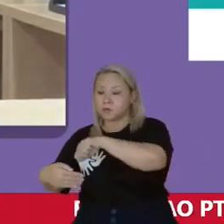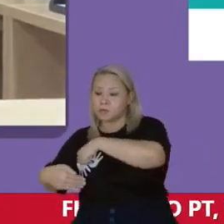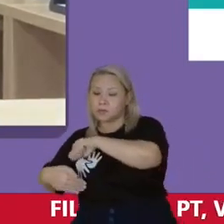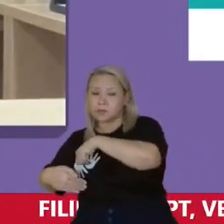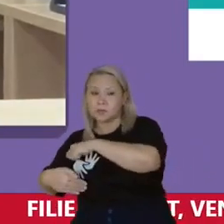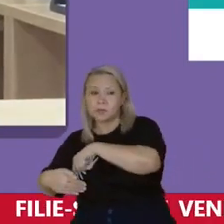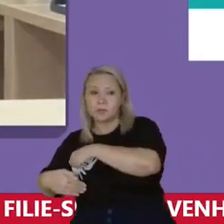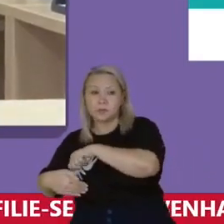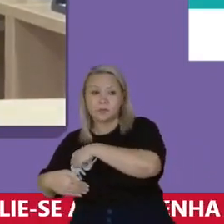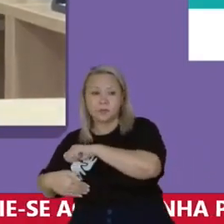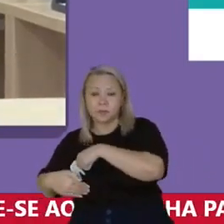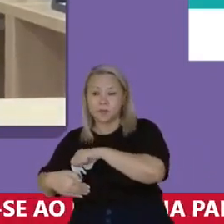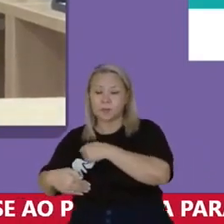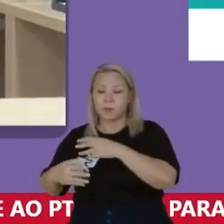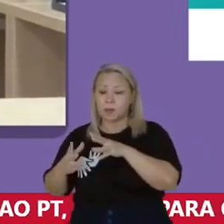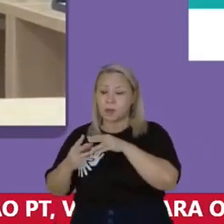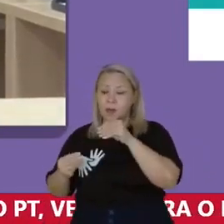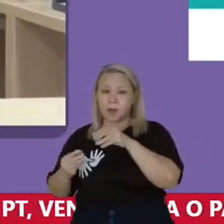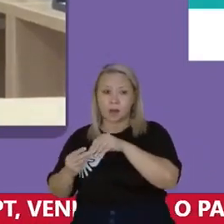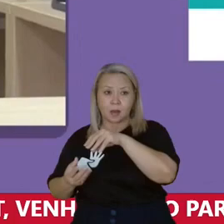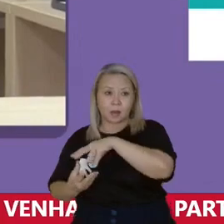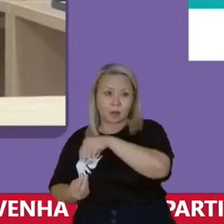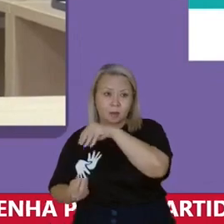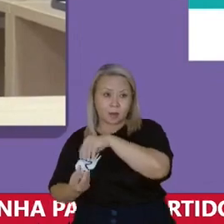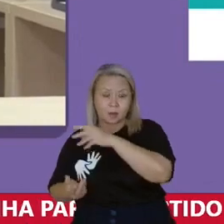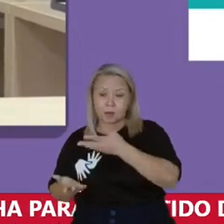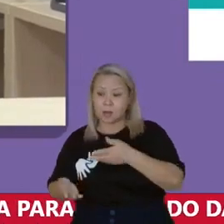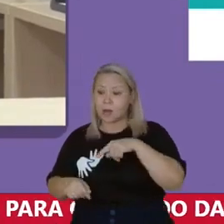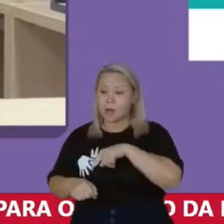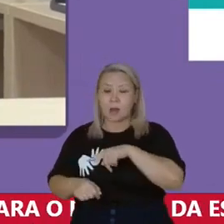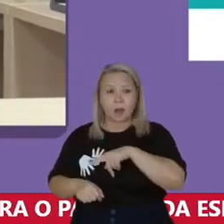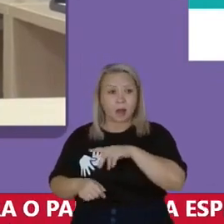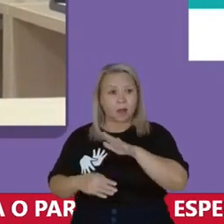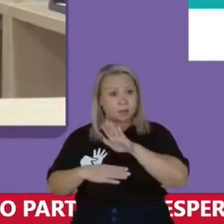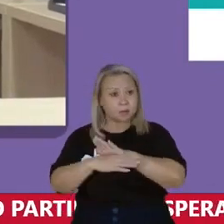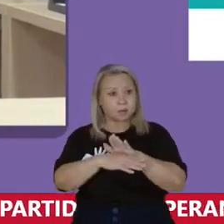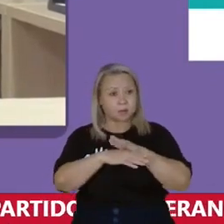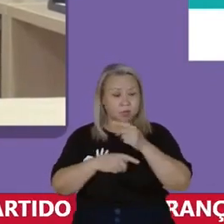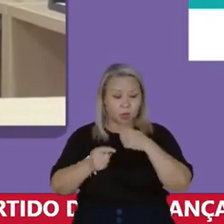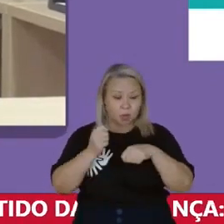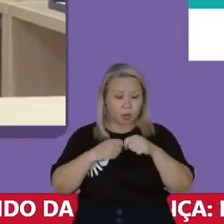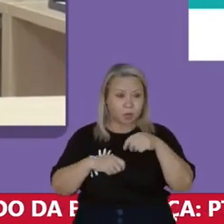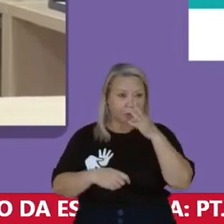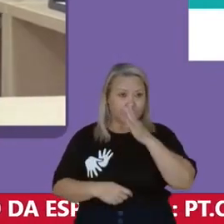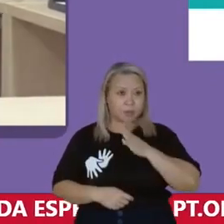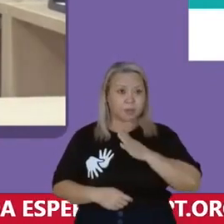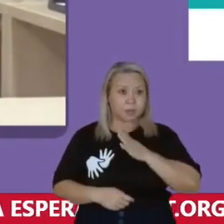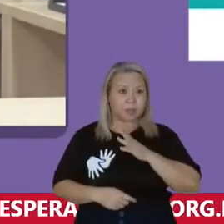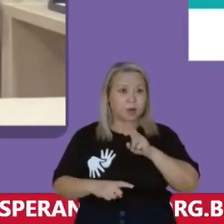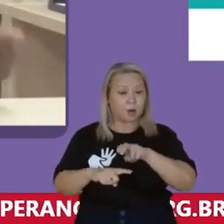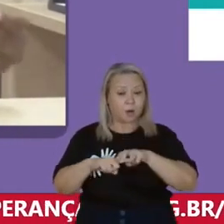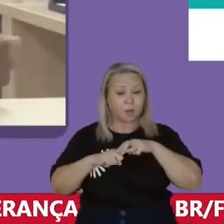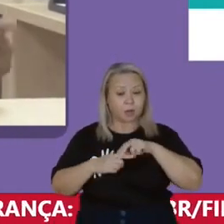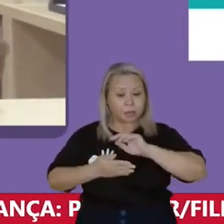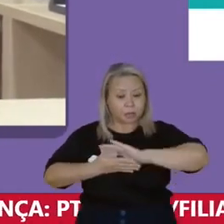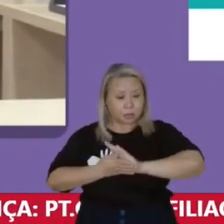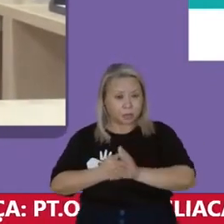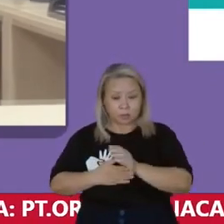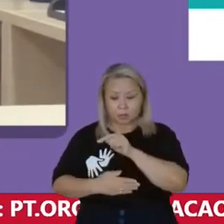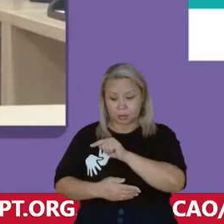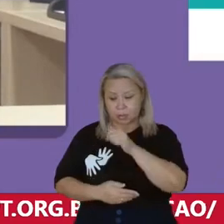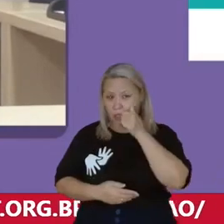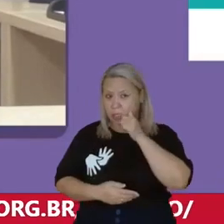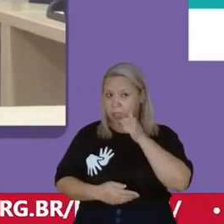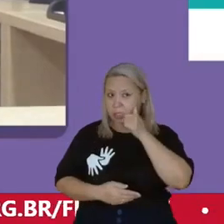foram fazer Elas bancaram a economia brasileira É bom que se diga Por isso a exploração dessas